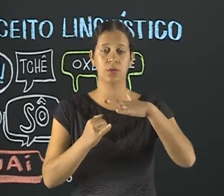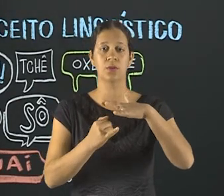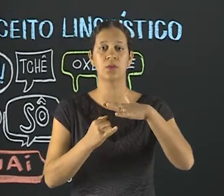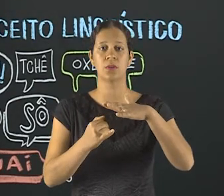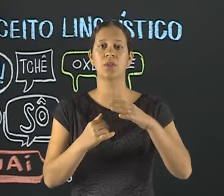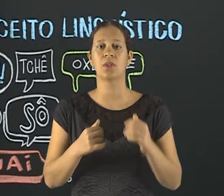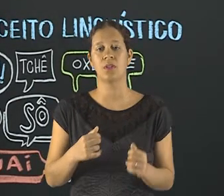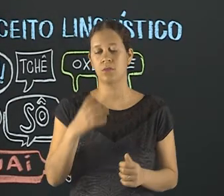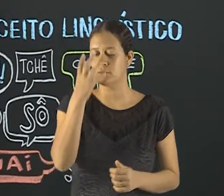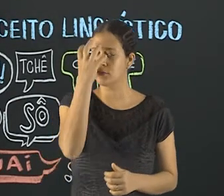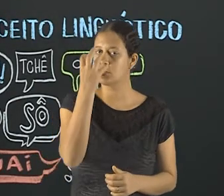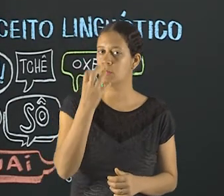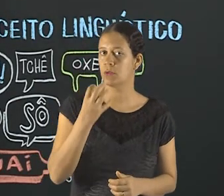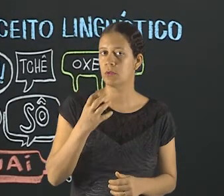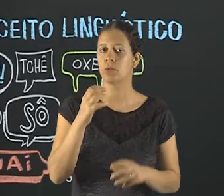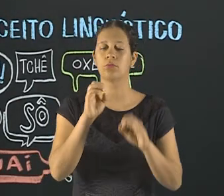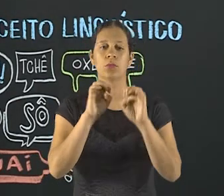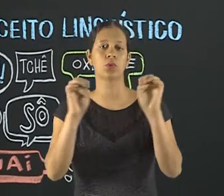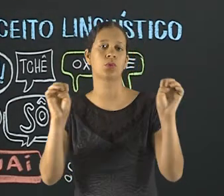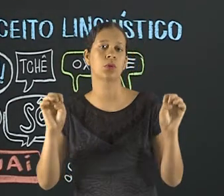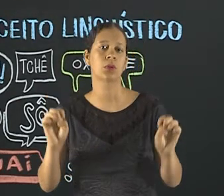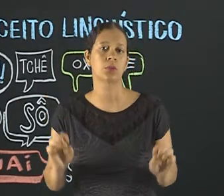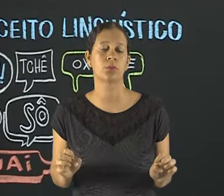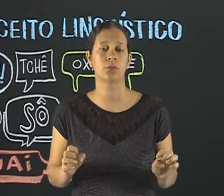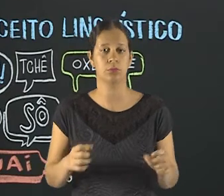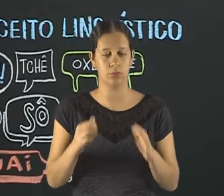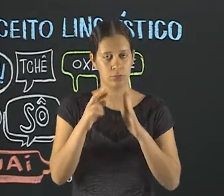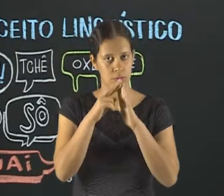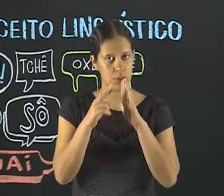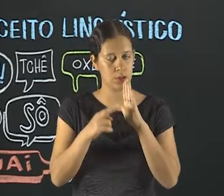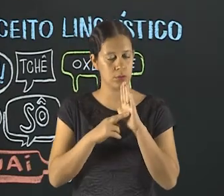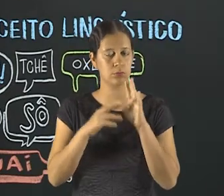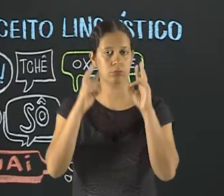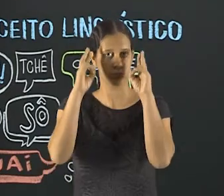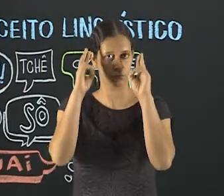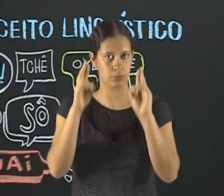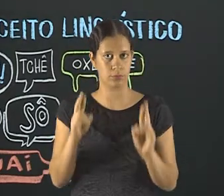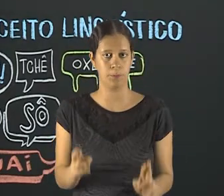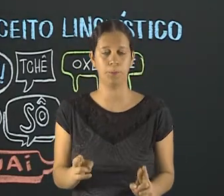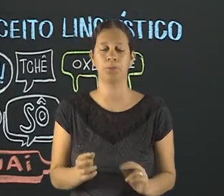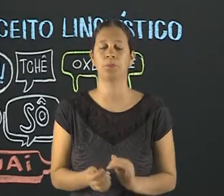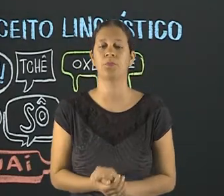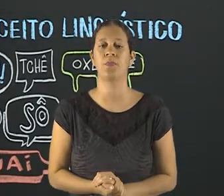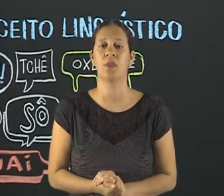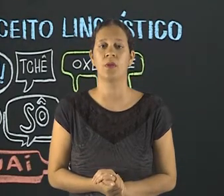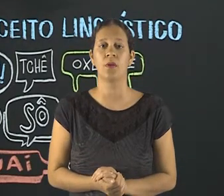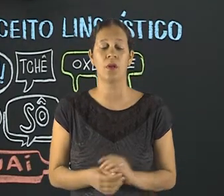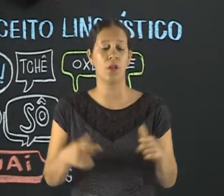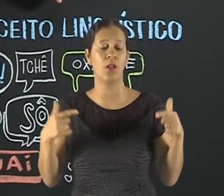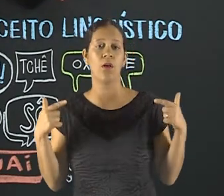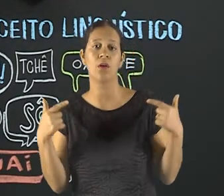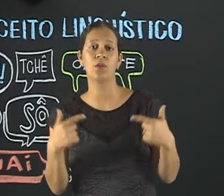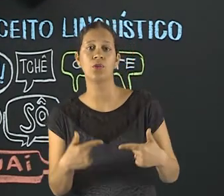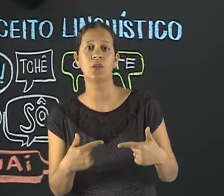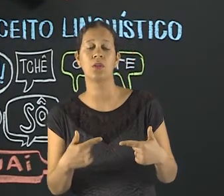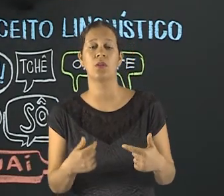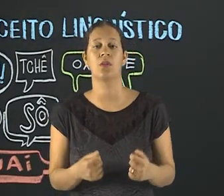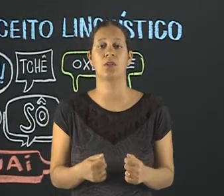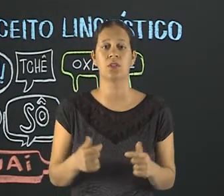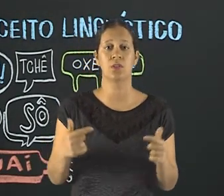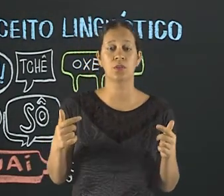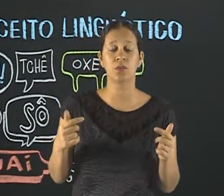informalidade está nessa dimensão da seriedade, da estruturação, da regra muito bem respeitada. Então, por exemplo, a gíria está no campo da